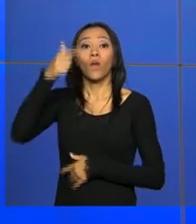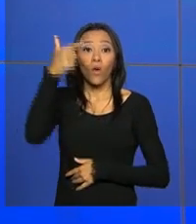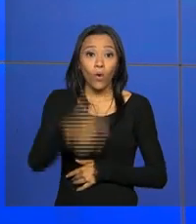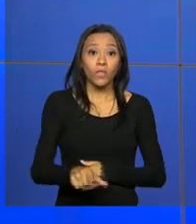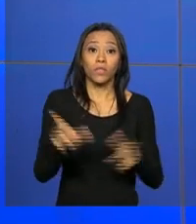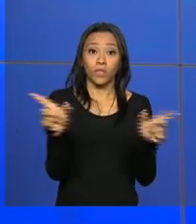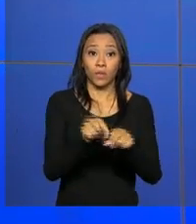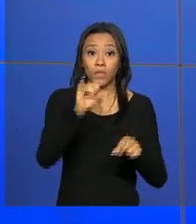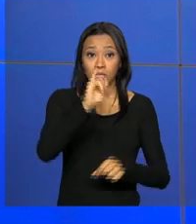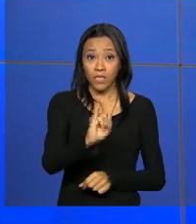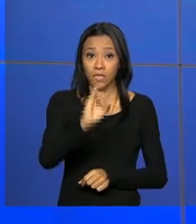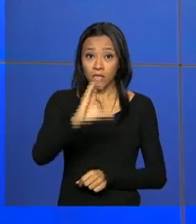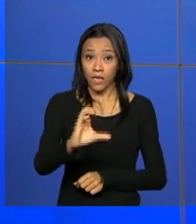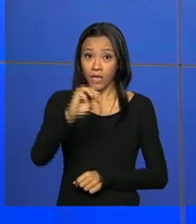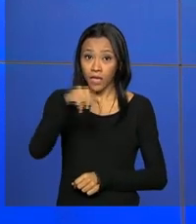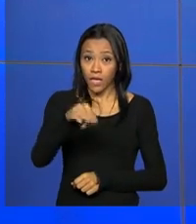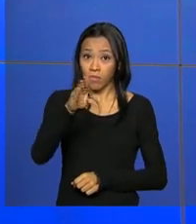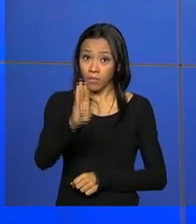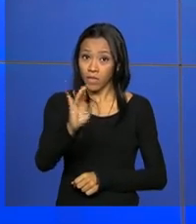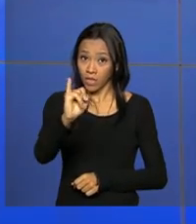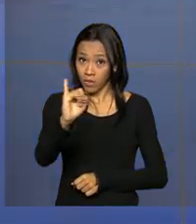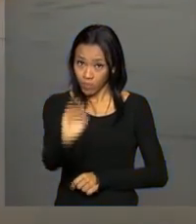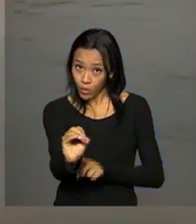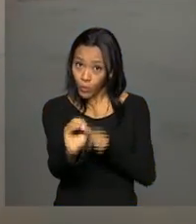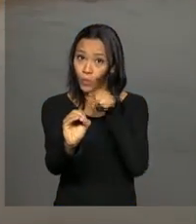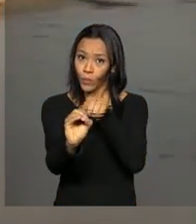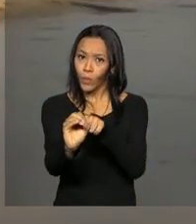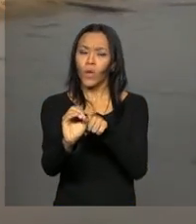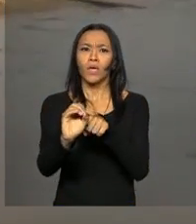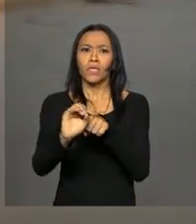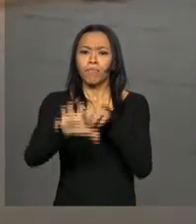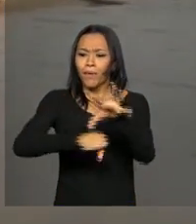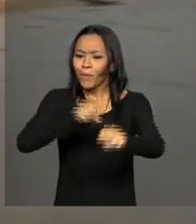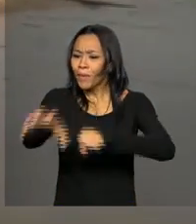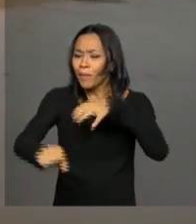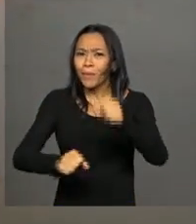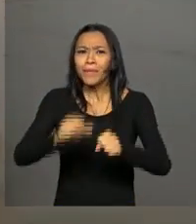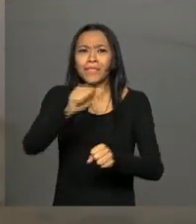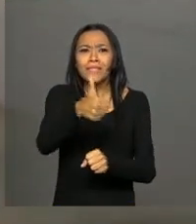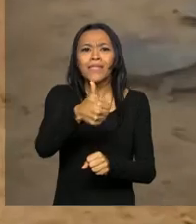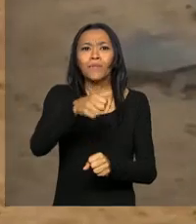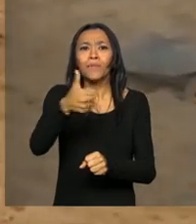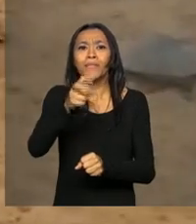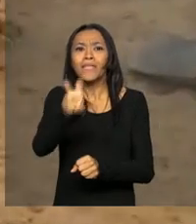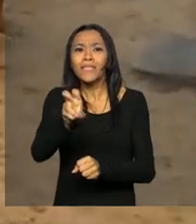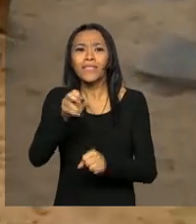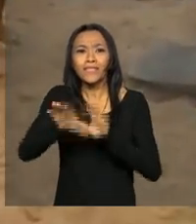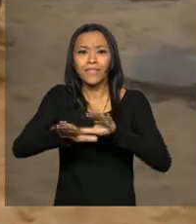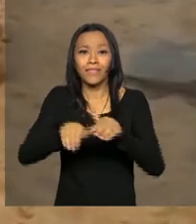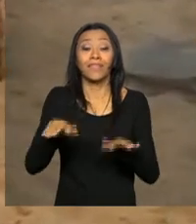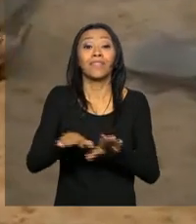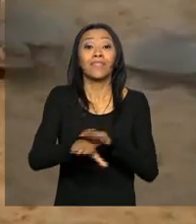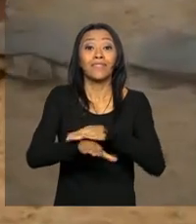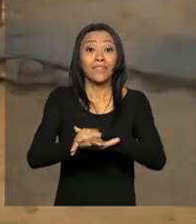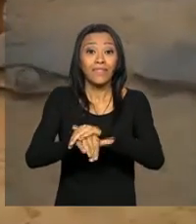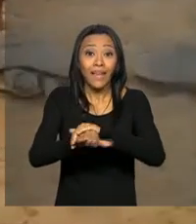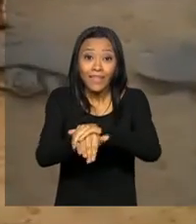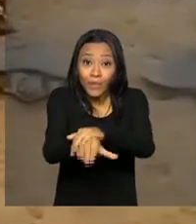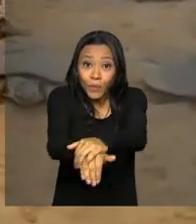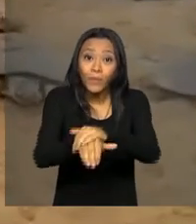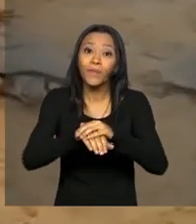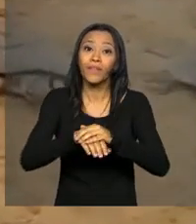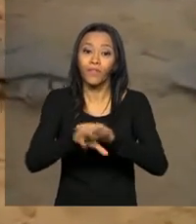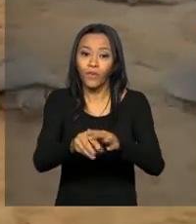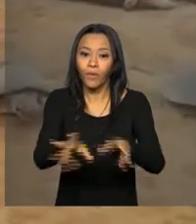ICMBio, o Instituto Chico Mendes de Biodiversidade, resgatou 115 tartarugas. Os animais foram devolvidos com